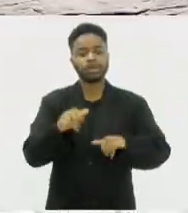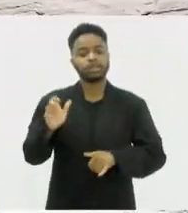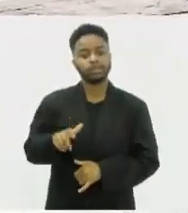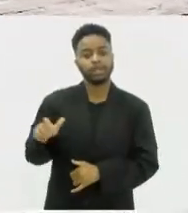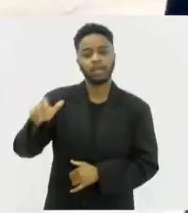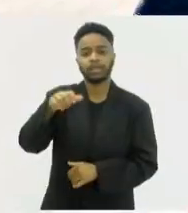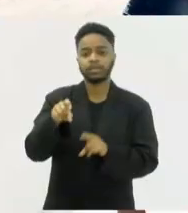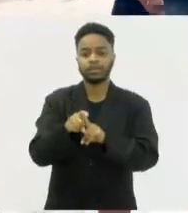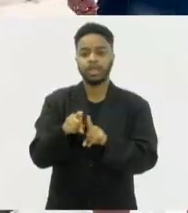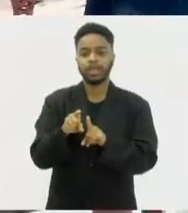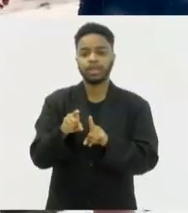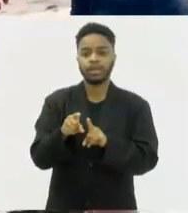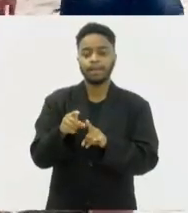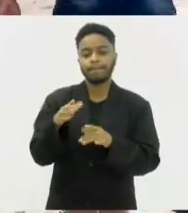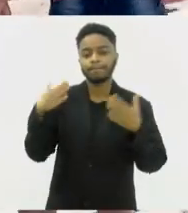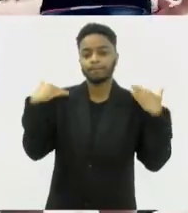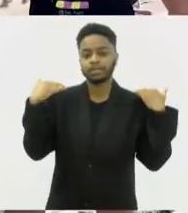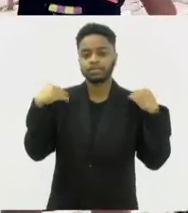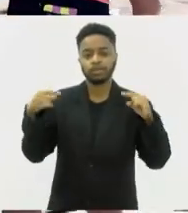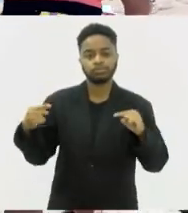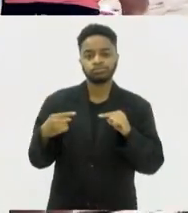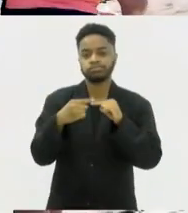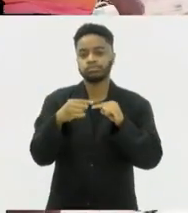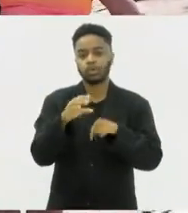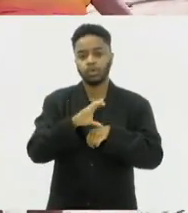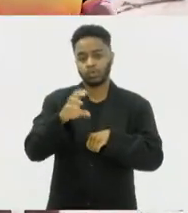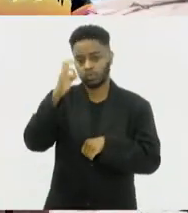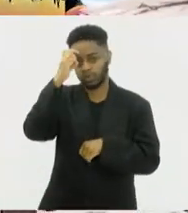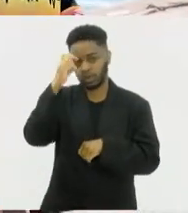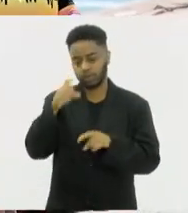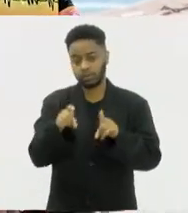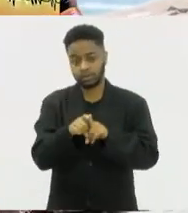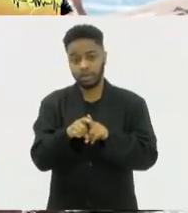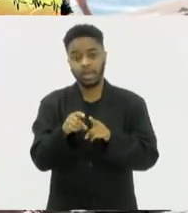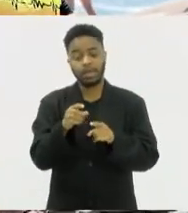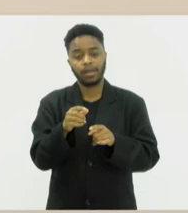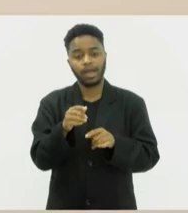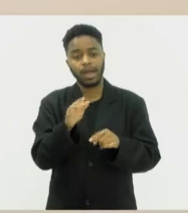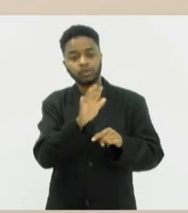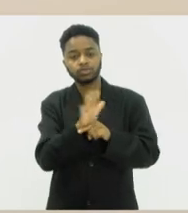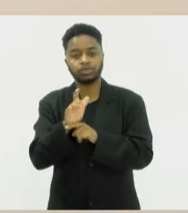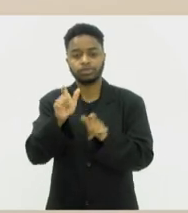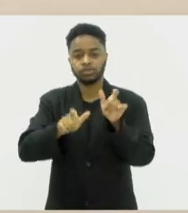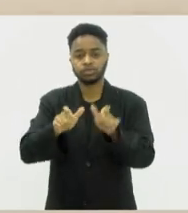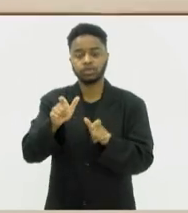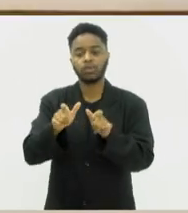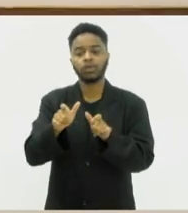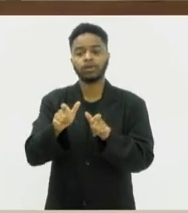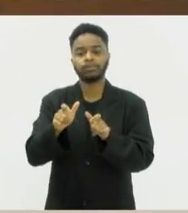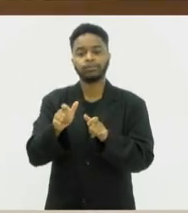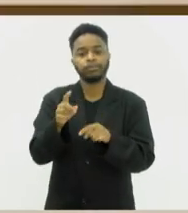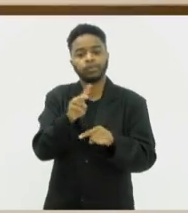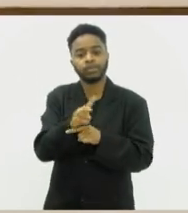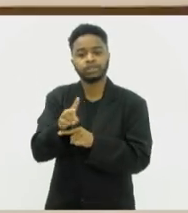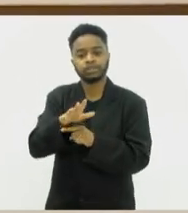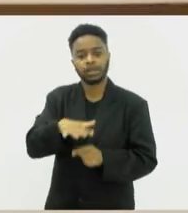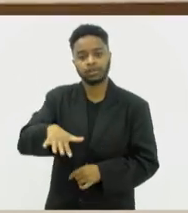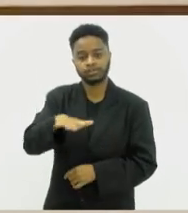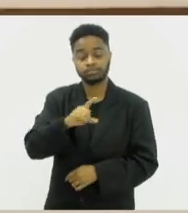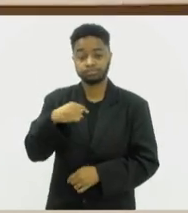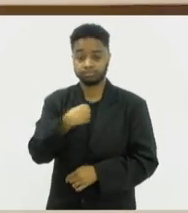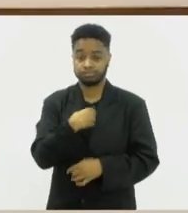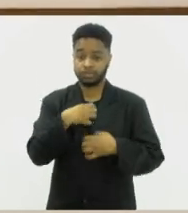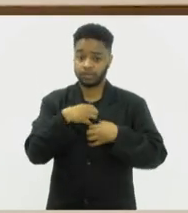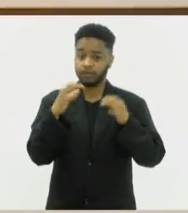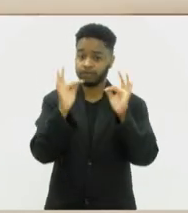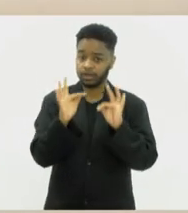naturais do município, além de engajar os visitantes a colaborarem na conservação. Ficamos muito felizes com o lançamento desse